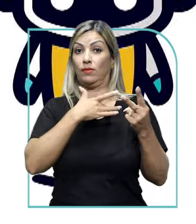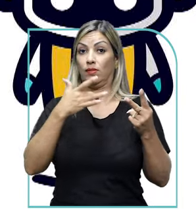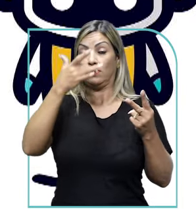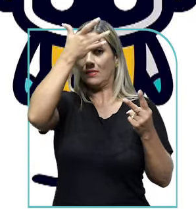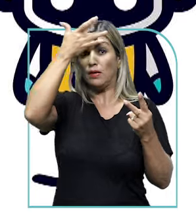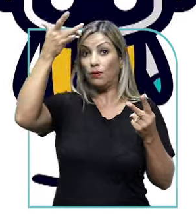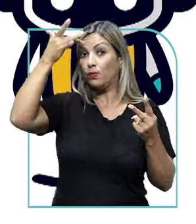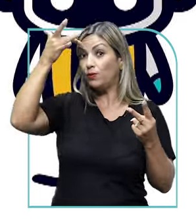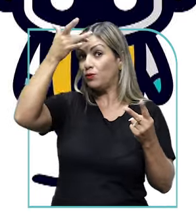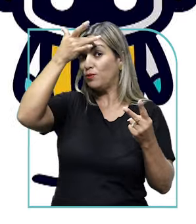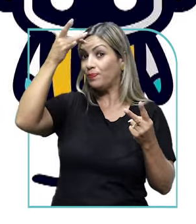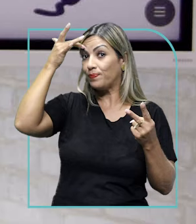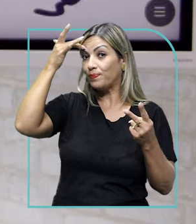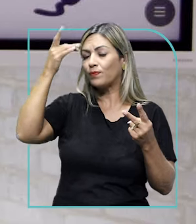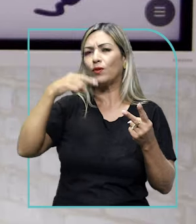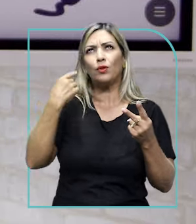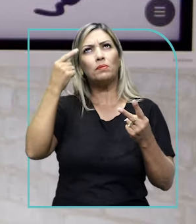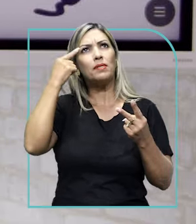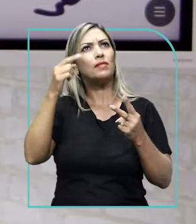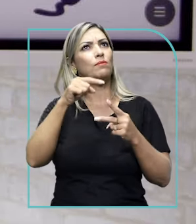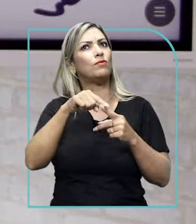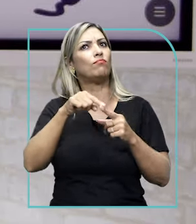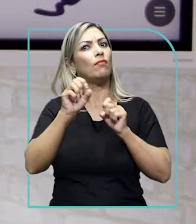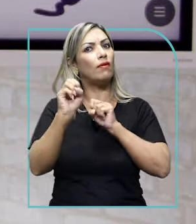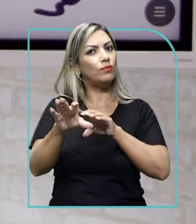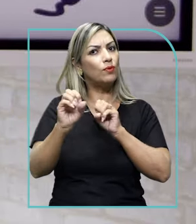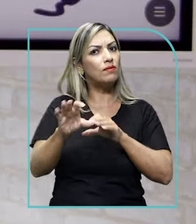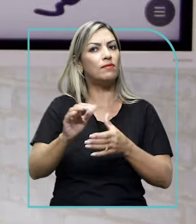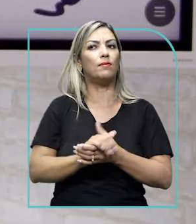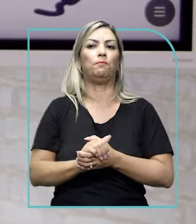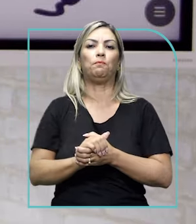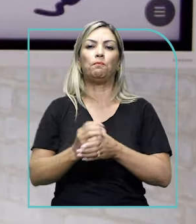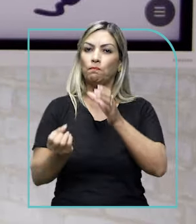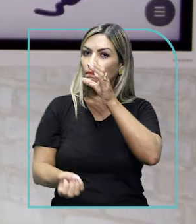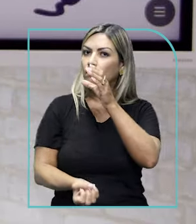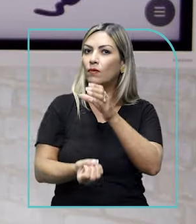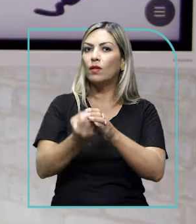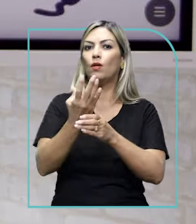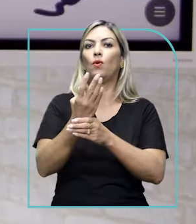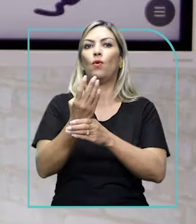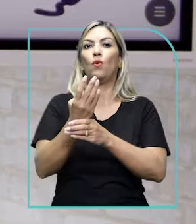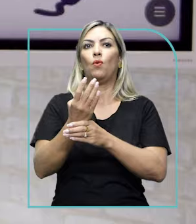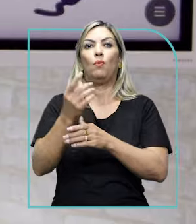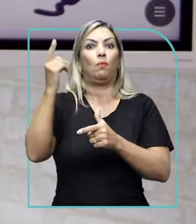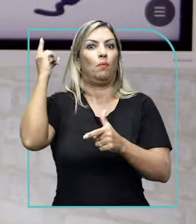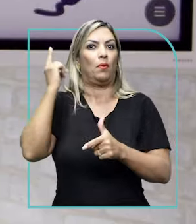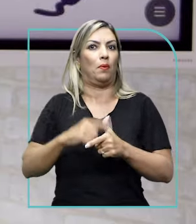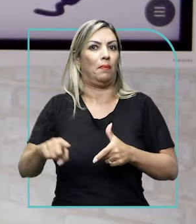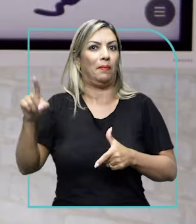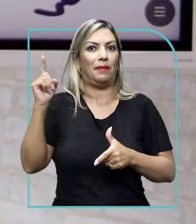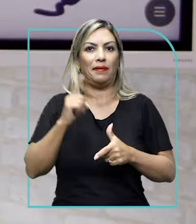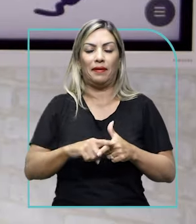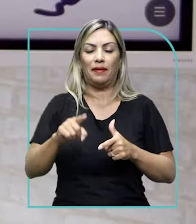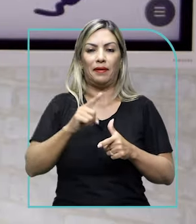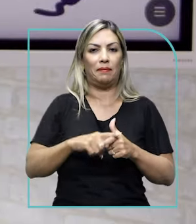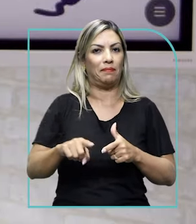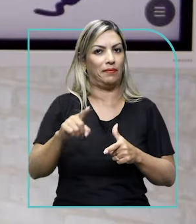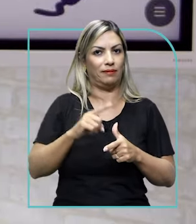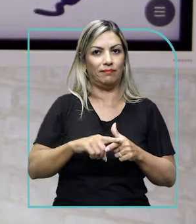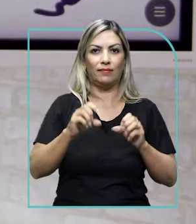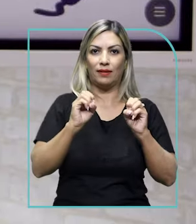saúde mental. Quando nós pensamos na educação, criou-se um abismo entre a